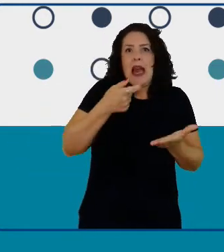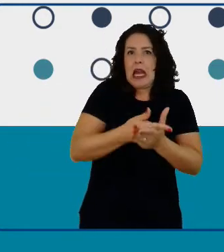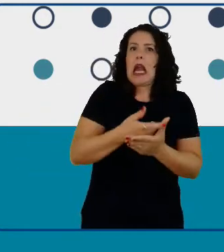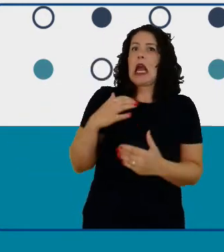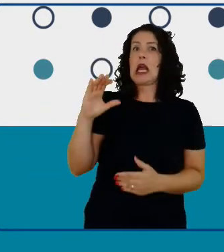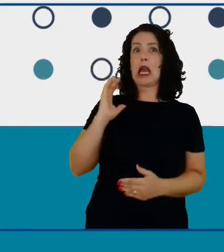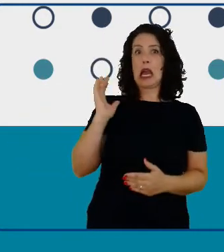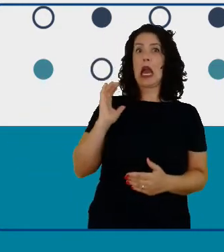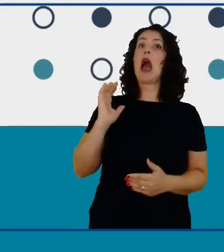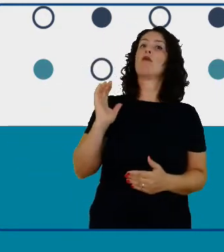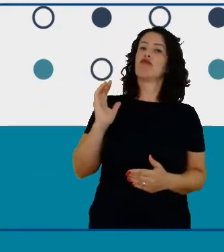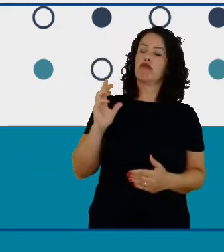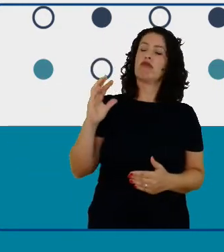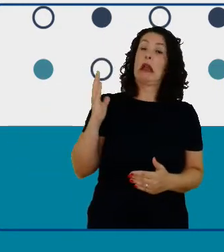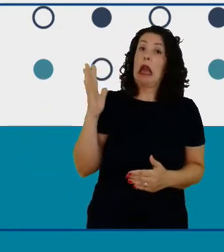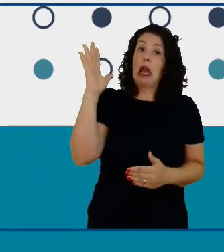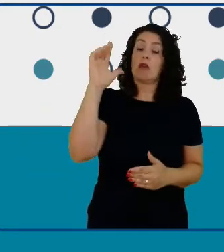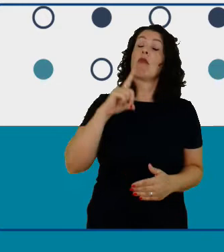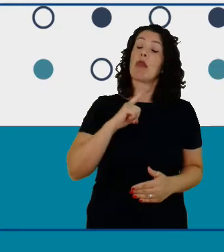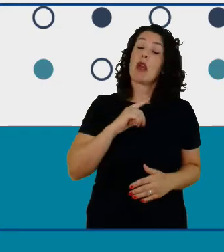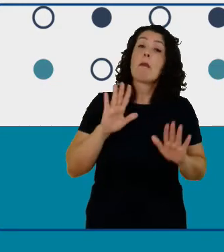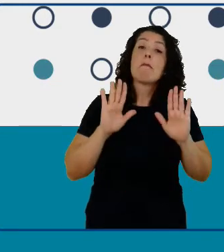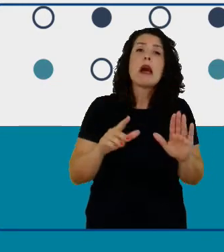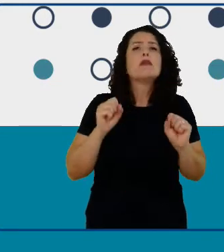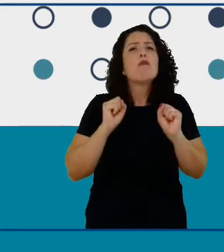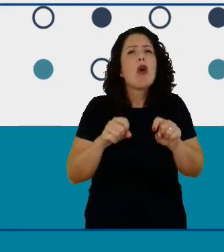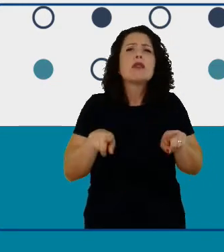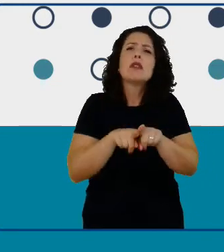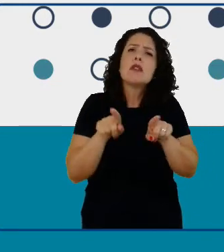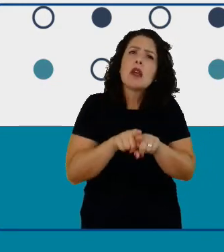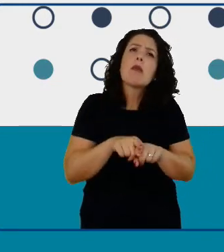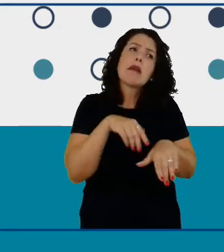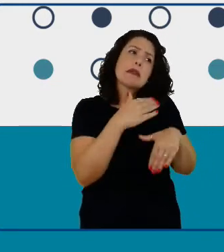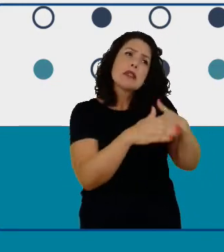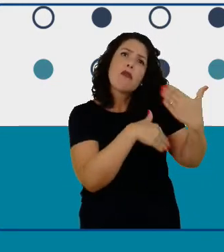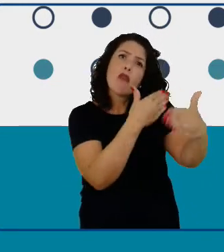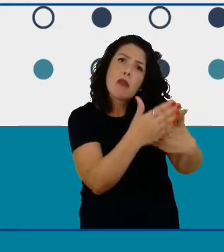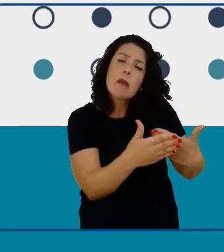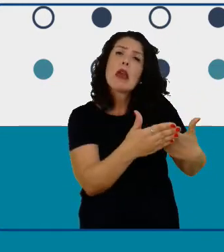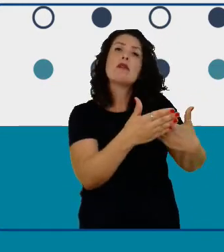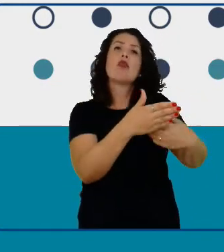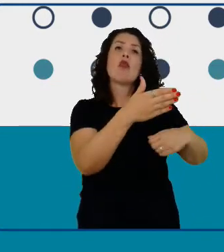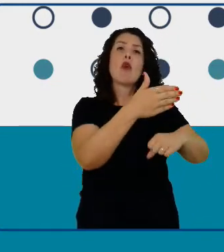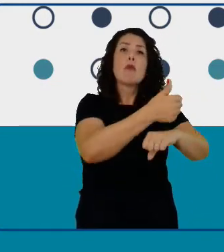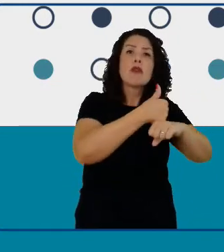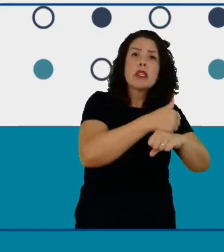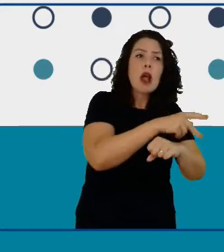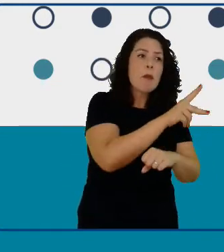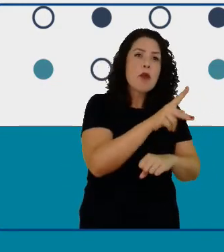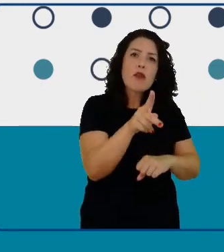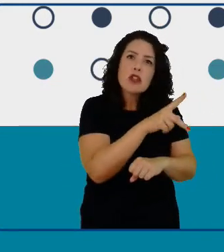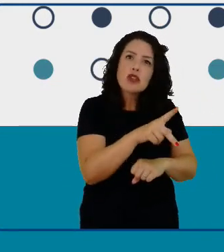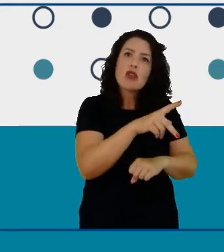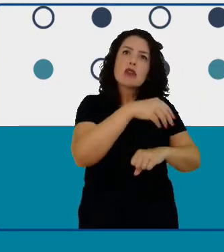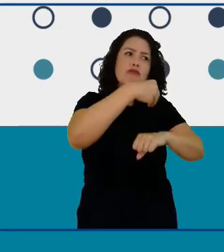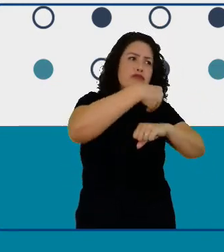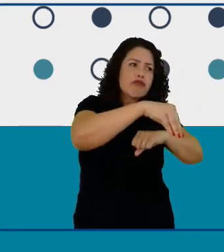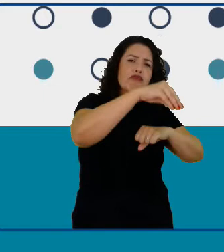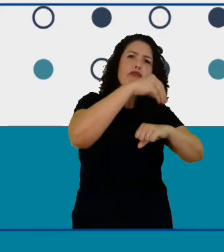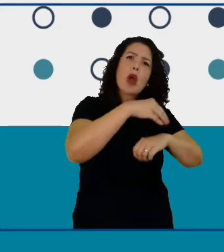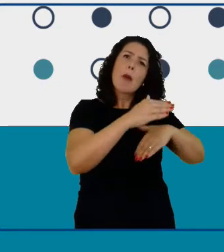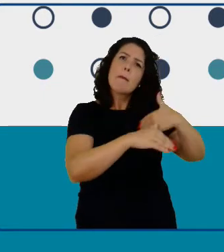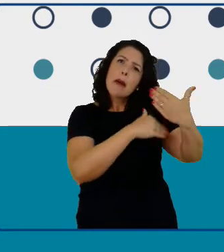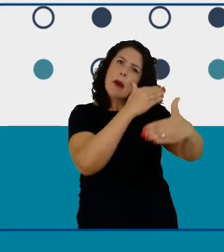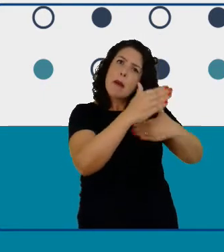você também pode ter o desenvolvimento dos professores com organizações do Reino